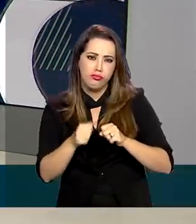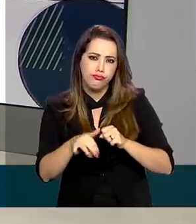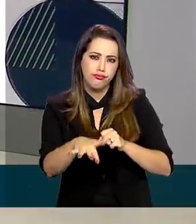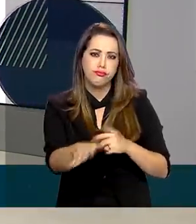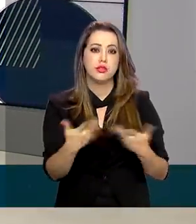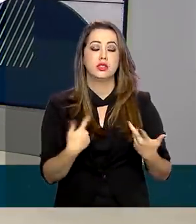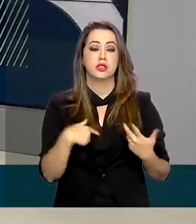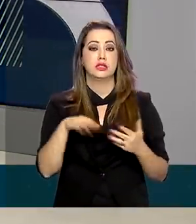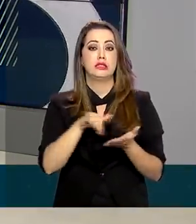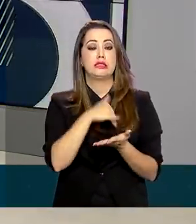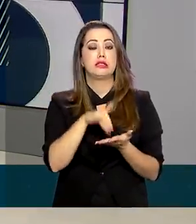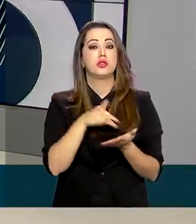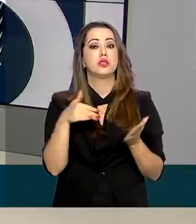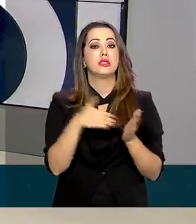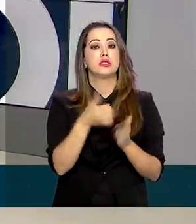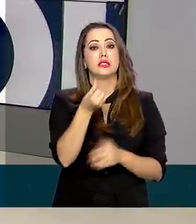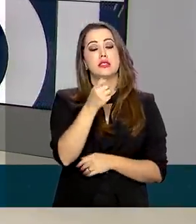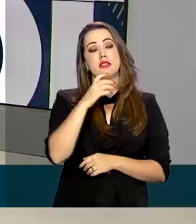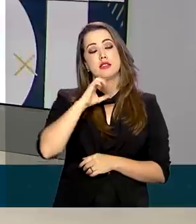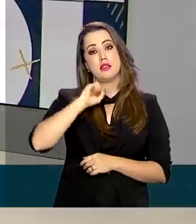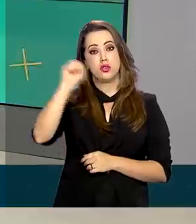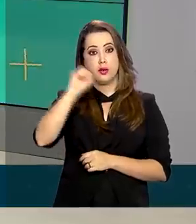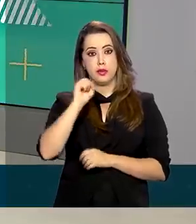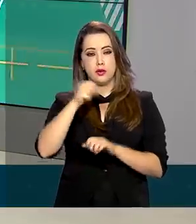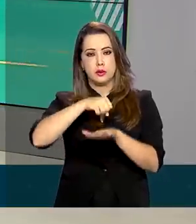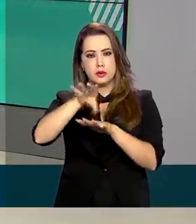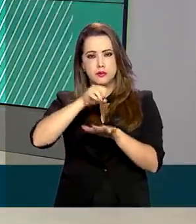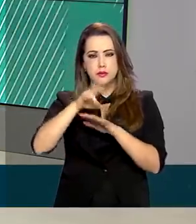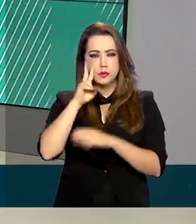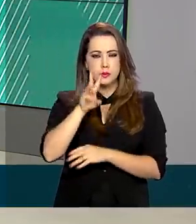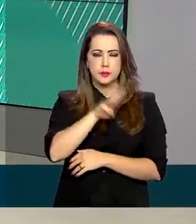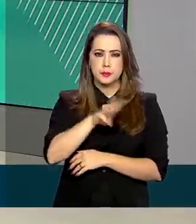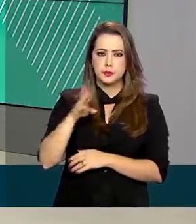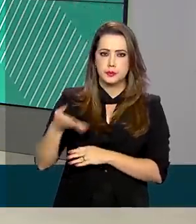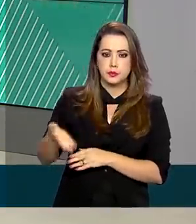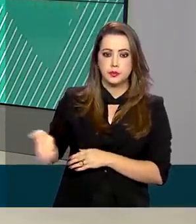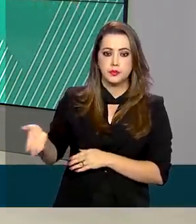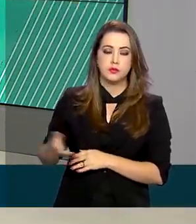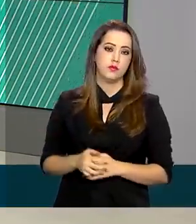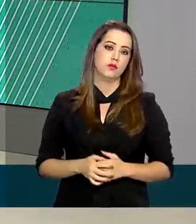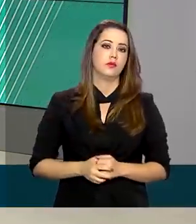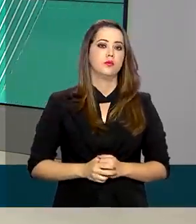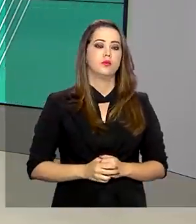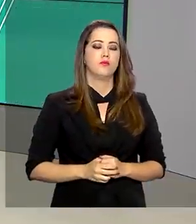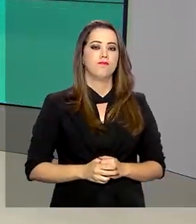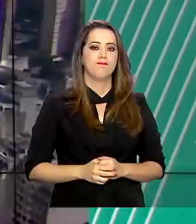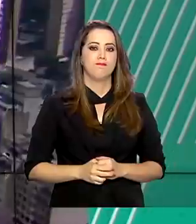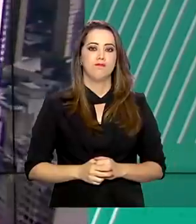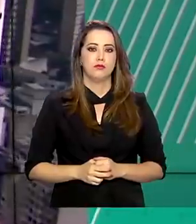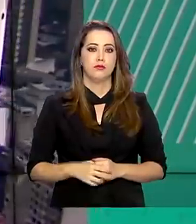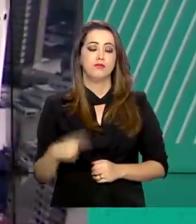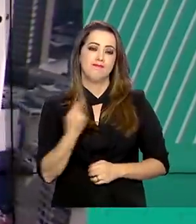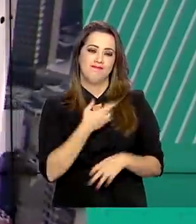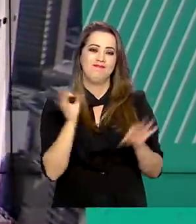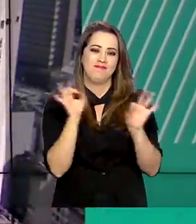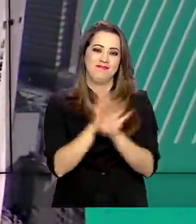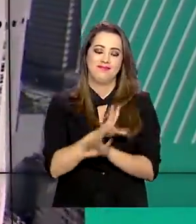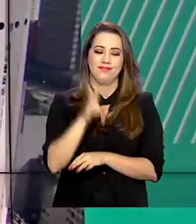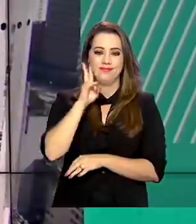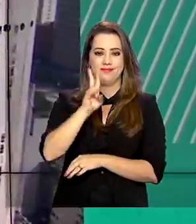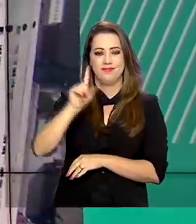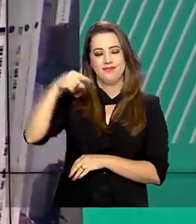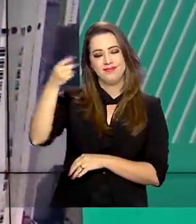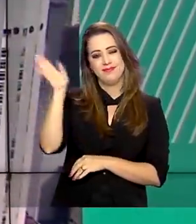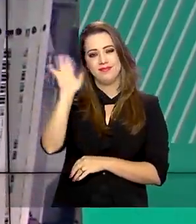As inscrições vão até o dia 6 de abril e as informações estão na página do Ministério da Educação. A gente fica por aqui.